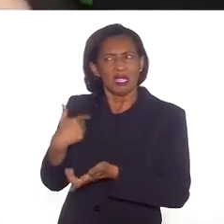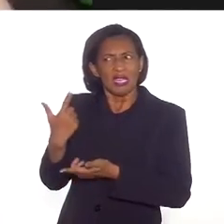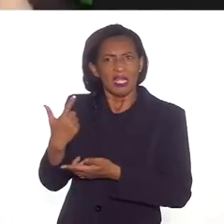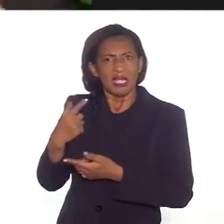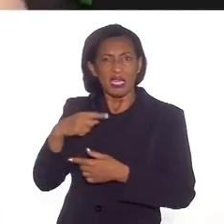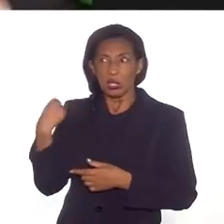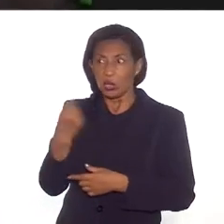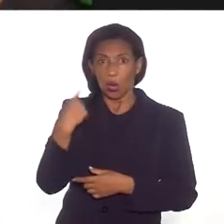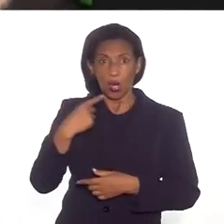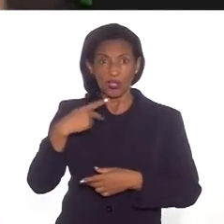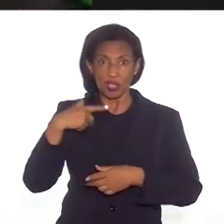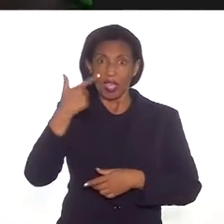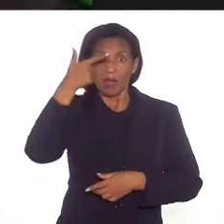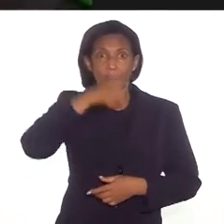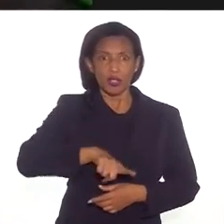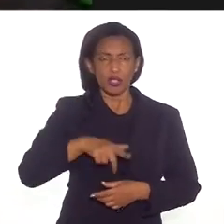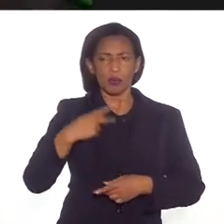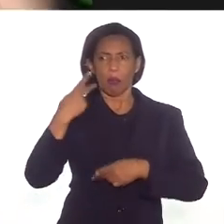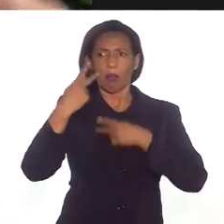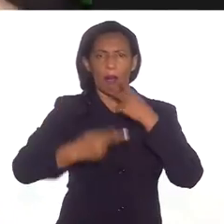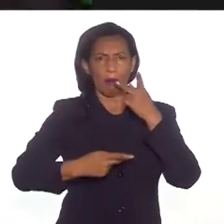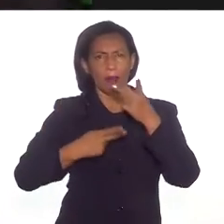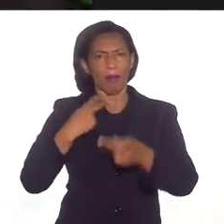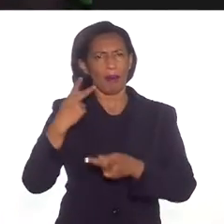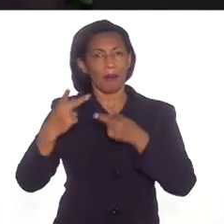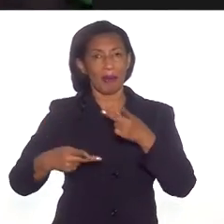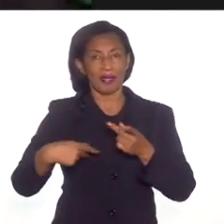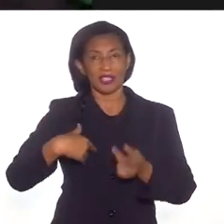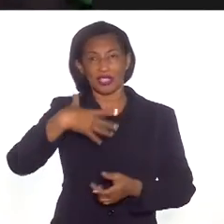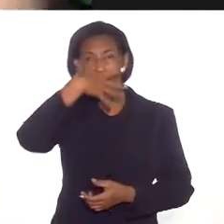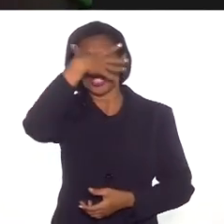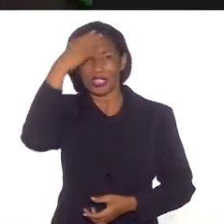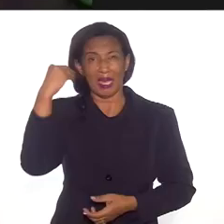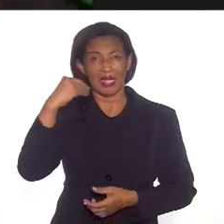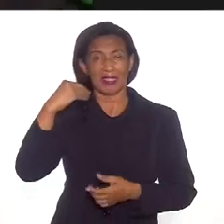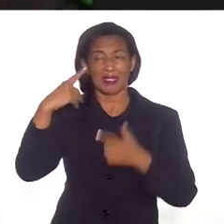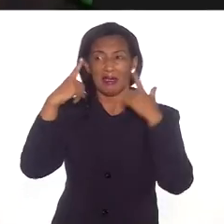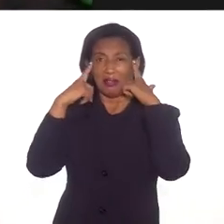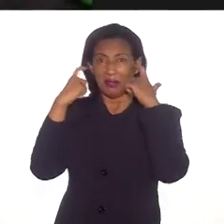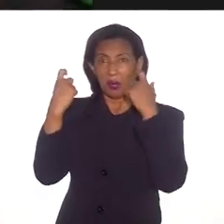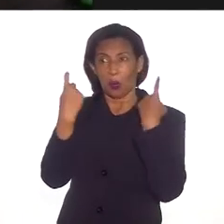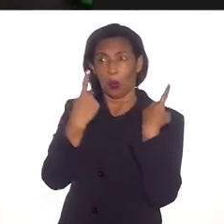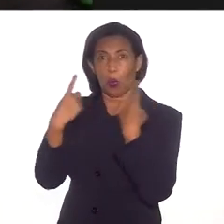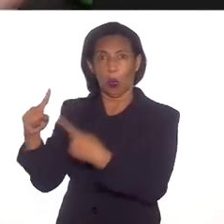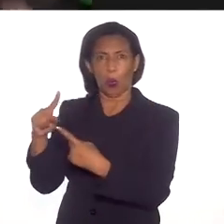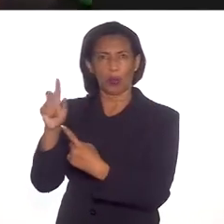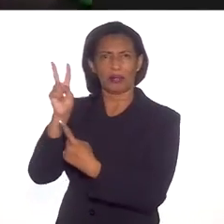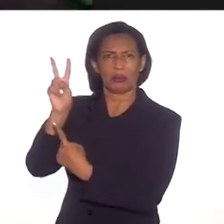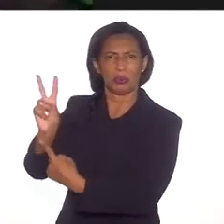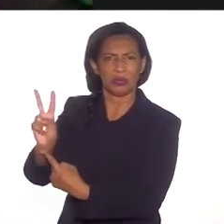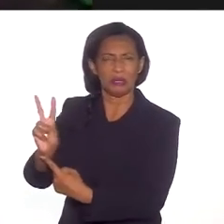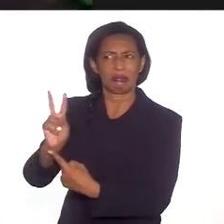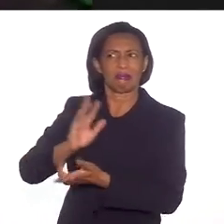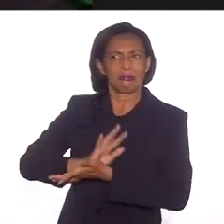sem nos dar conta de que estamos sendo violentos, estamos sendo racistas, que nós estamos sendo